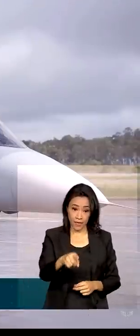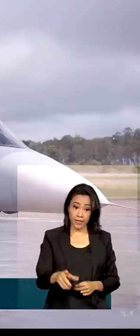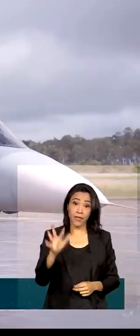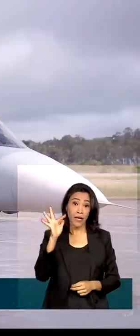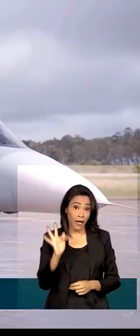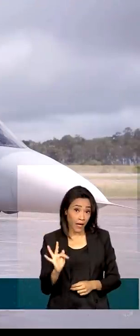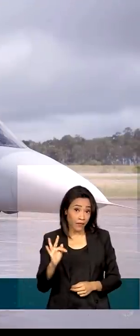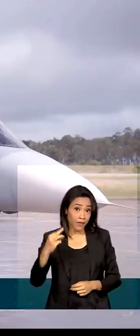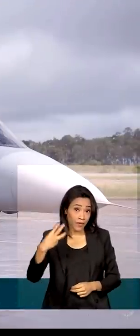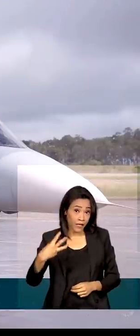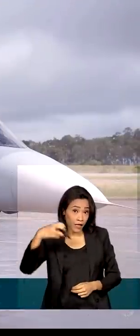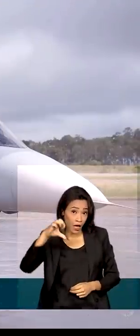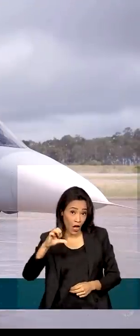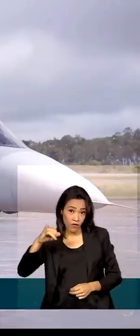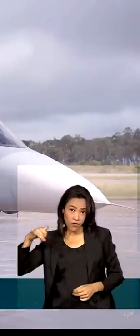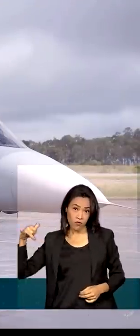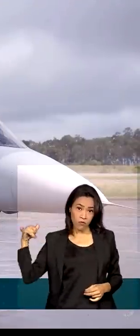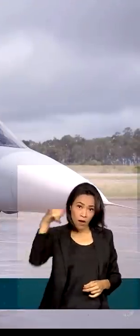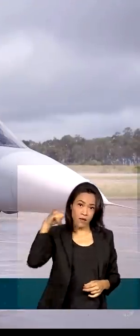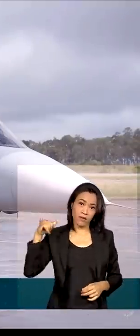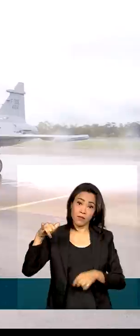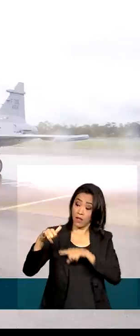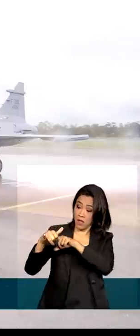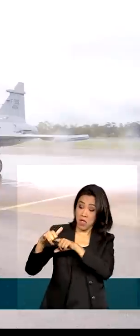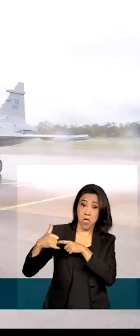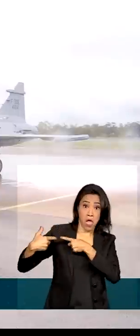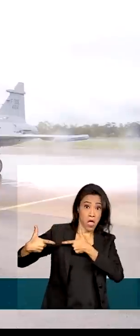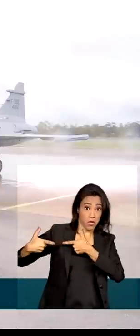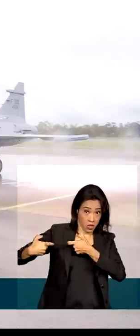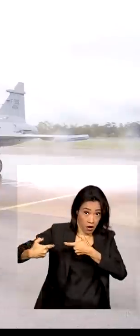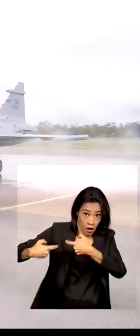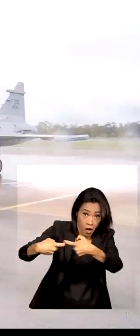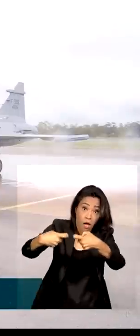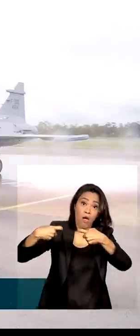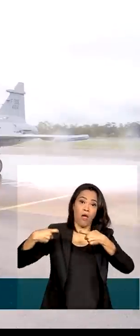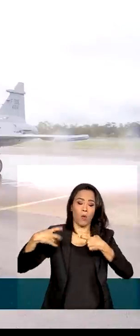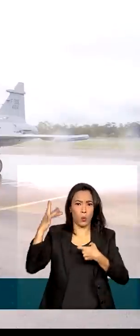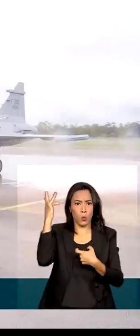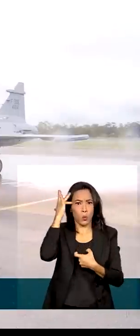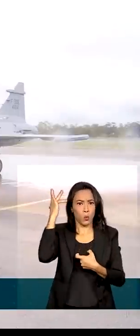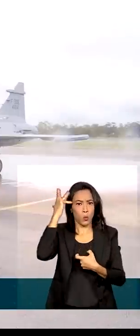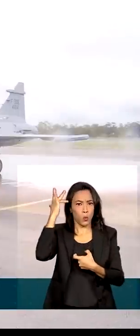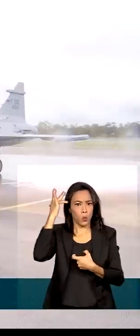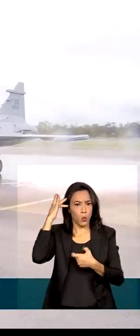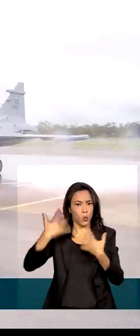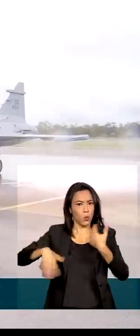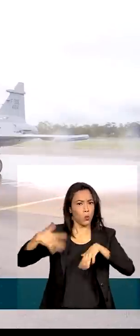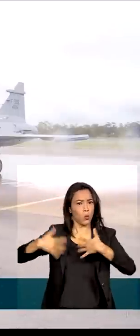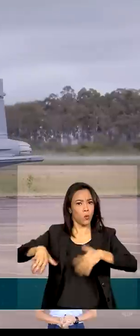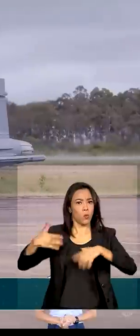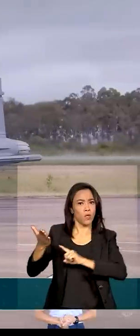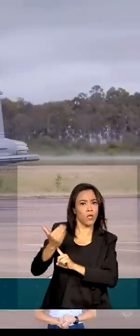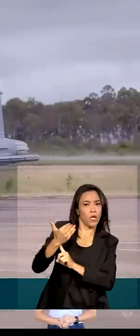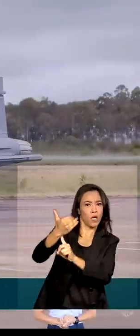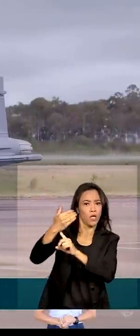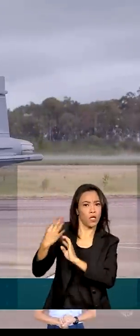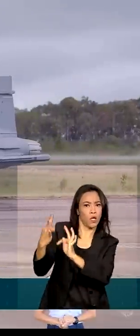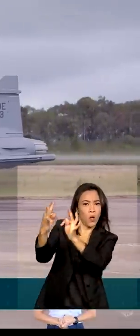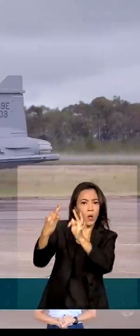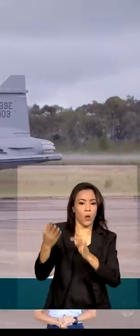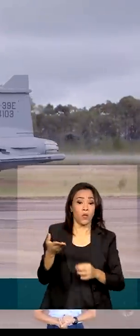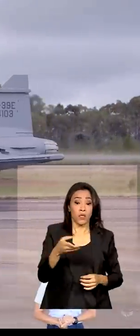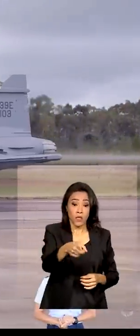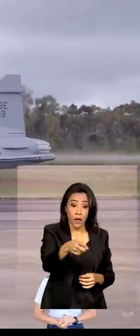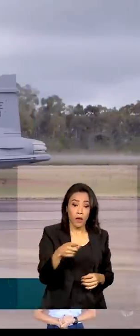F-39 Gripen está entre os aviões de guerra com capacidade tecnológica bem avançada. A aeronave